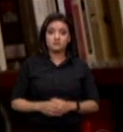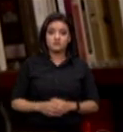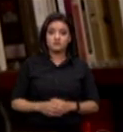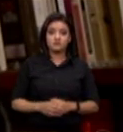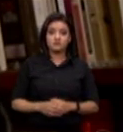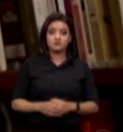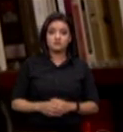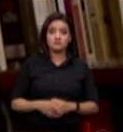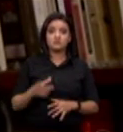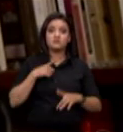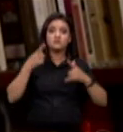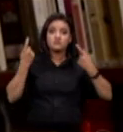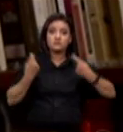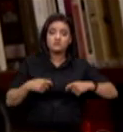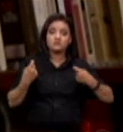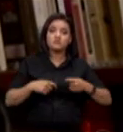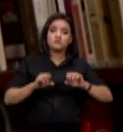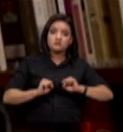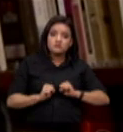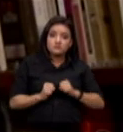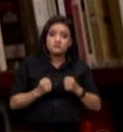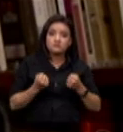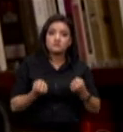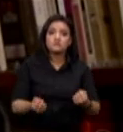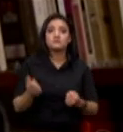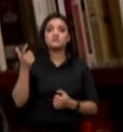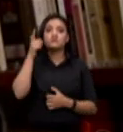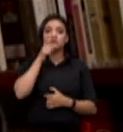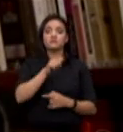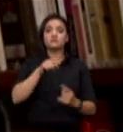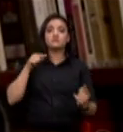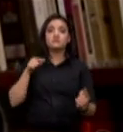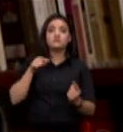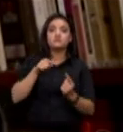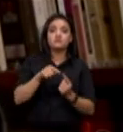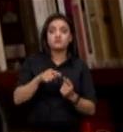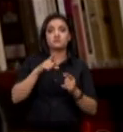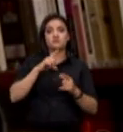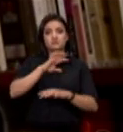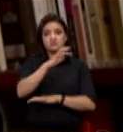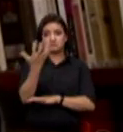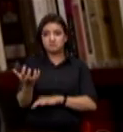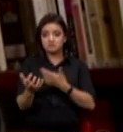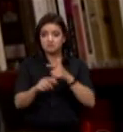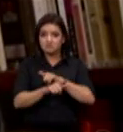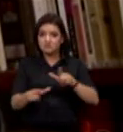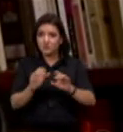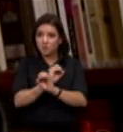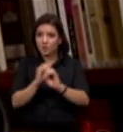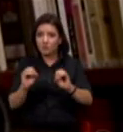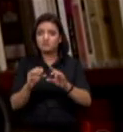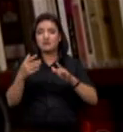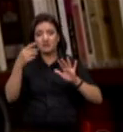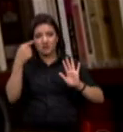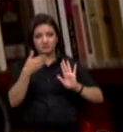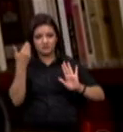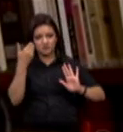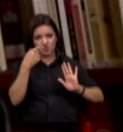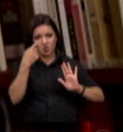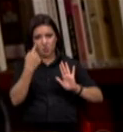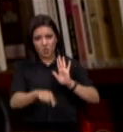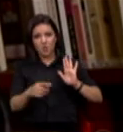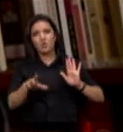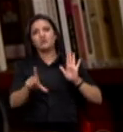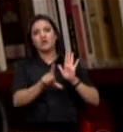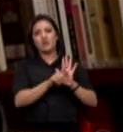necessidade de tantos esforços para que se alcance o objetivo de zerar o desmatamento ilegal na Amazônia me causa um